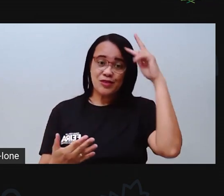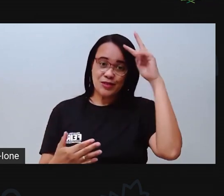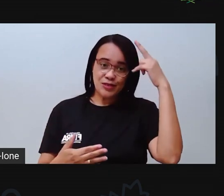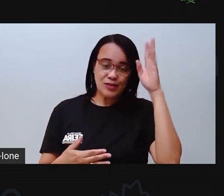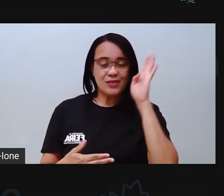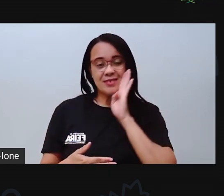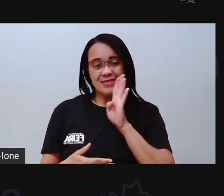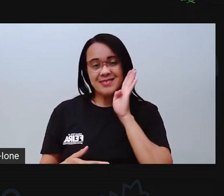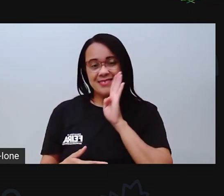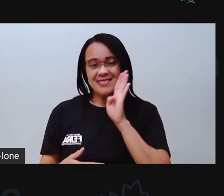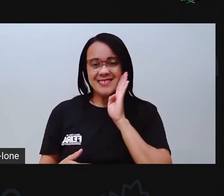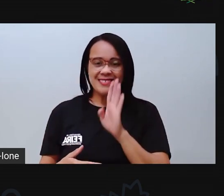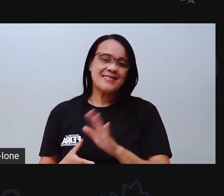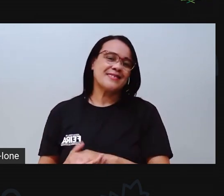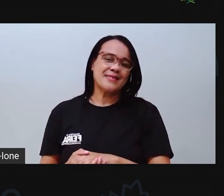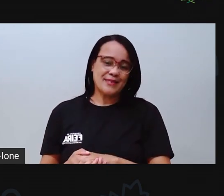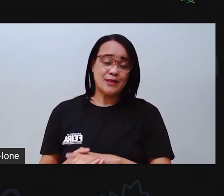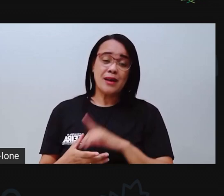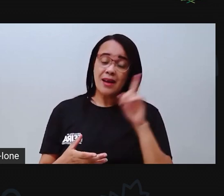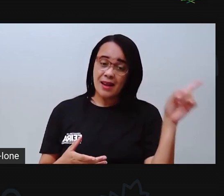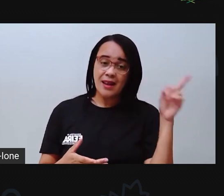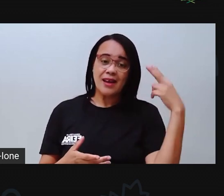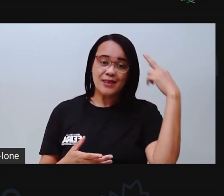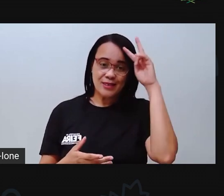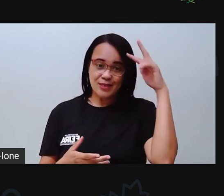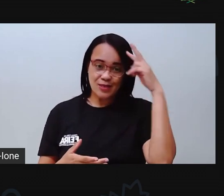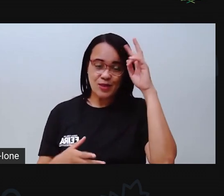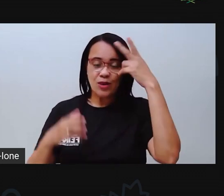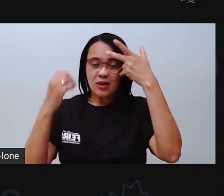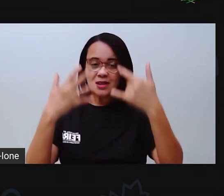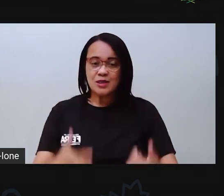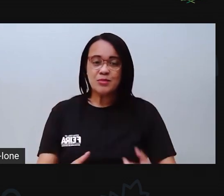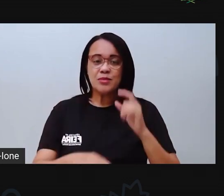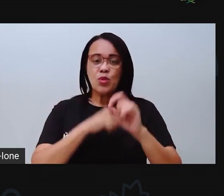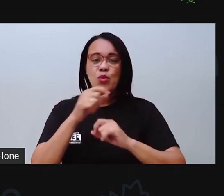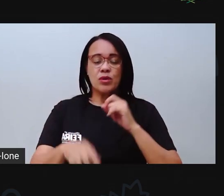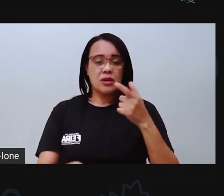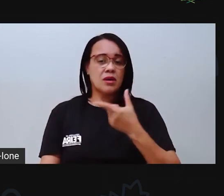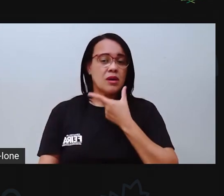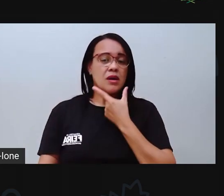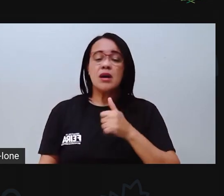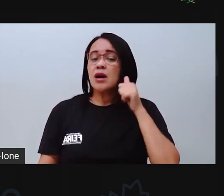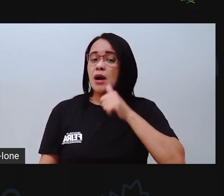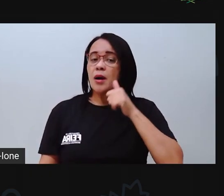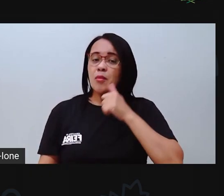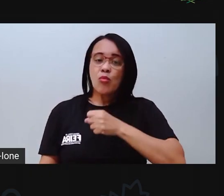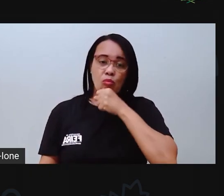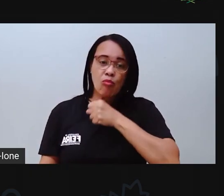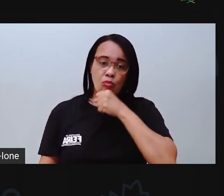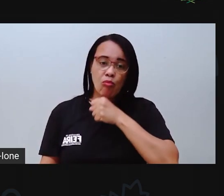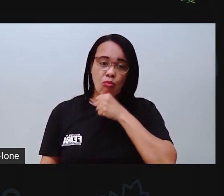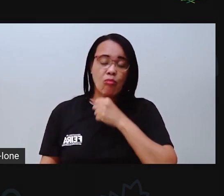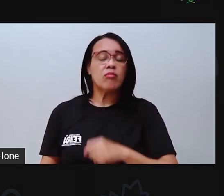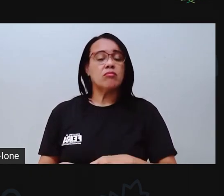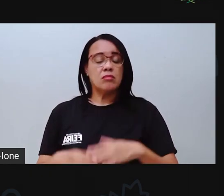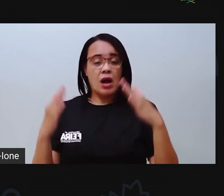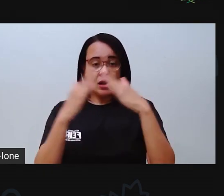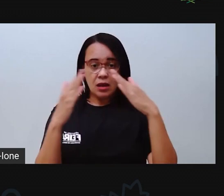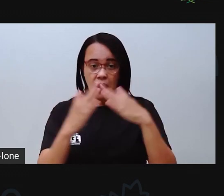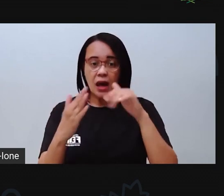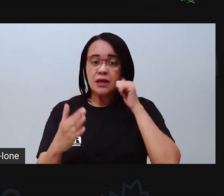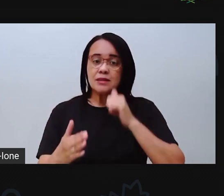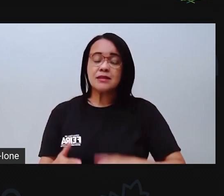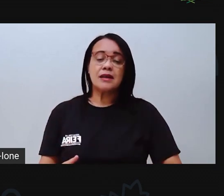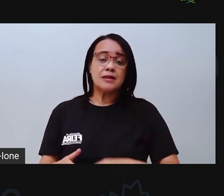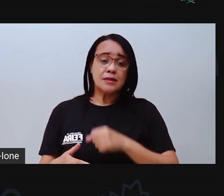certo? Então, como lá na história, né? Fala que a velha morava numa casa bem velha, com a torneira velha,